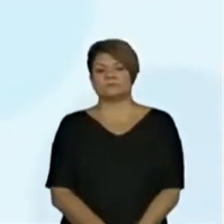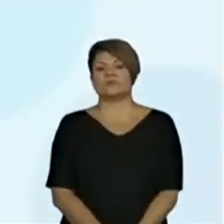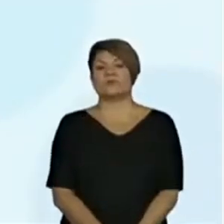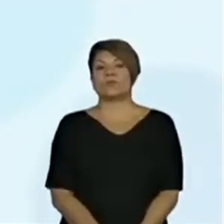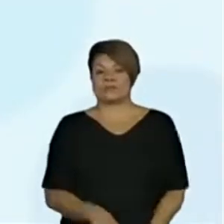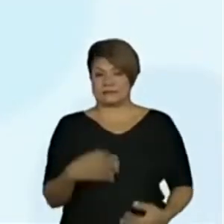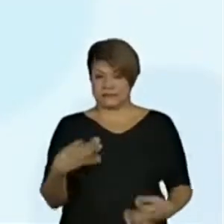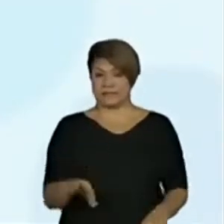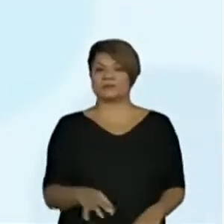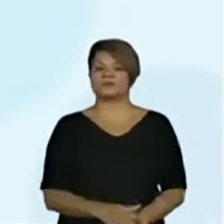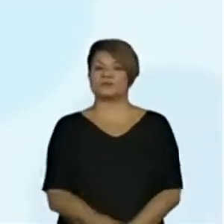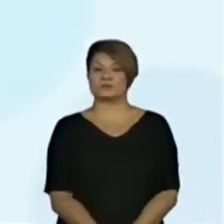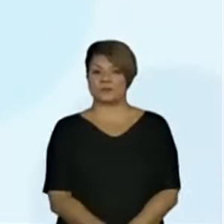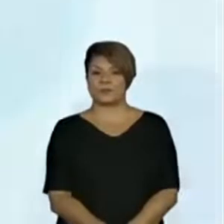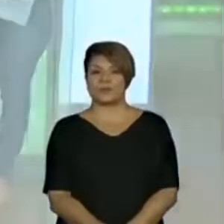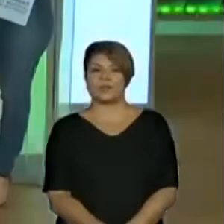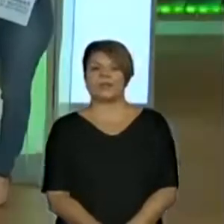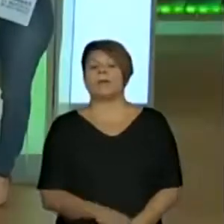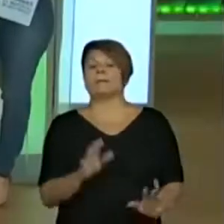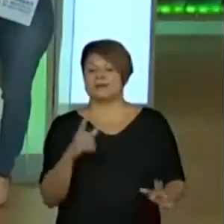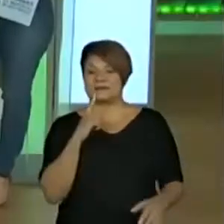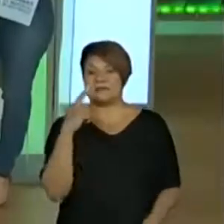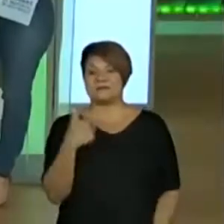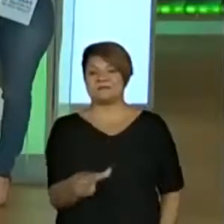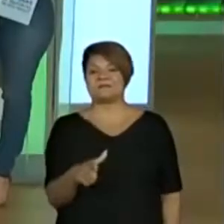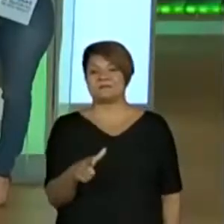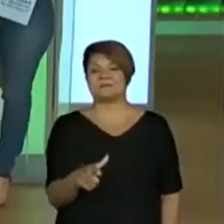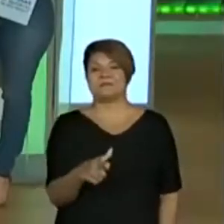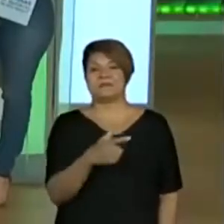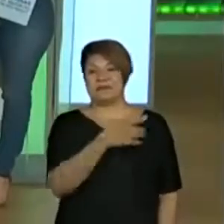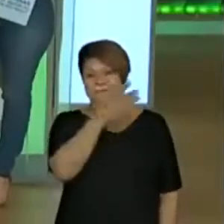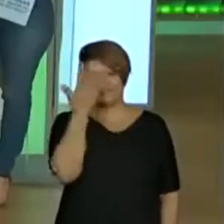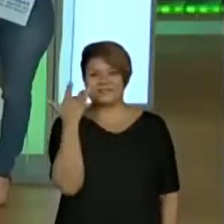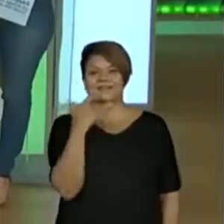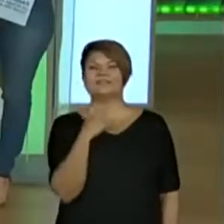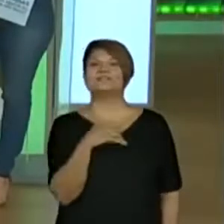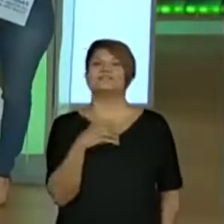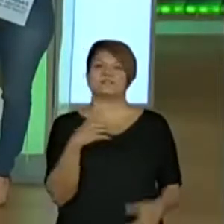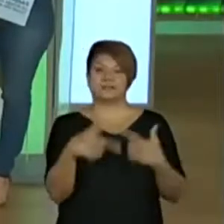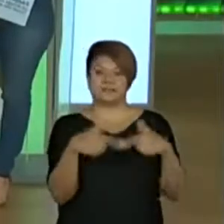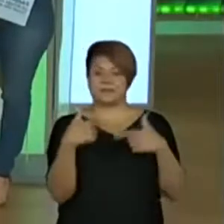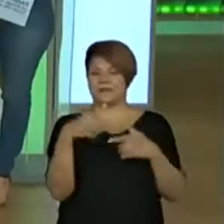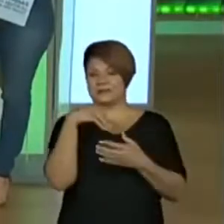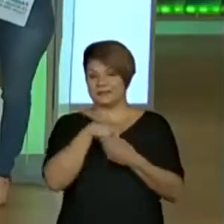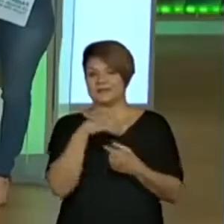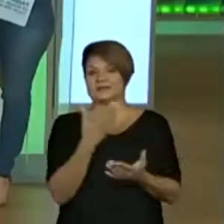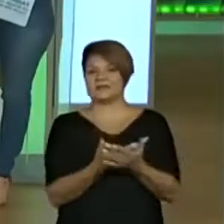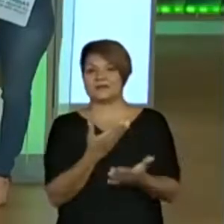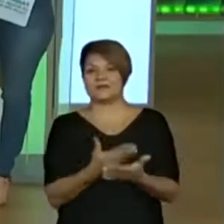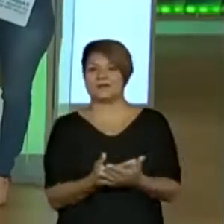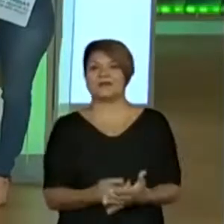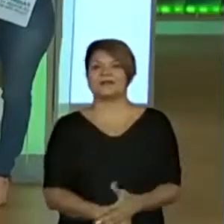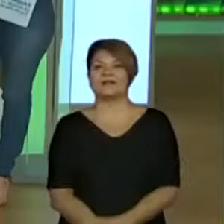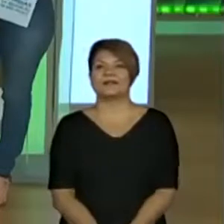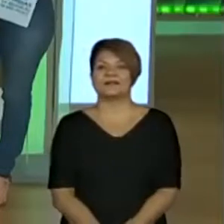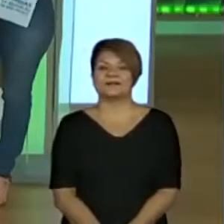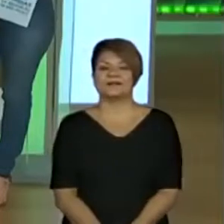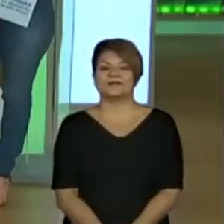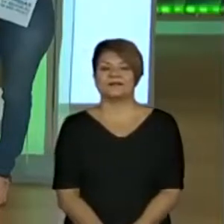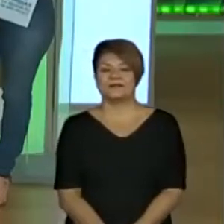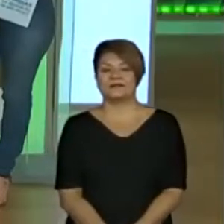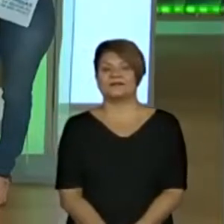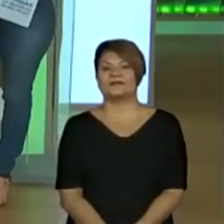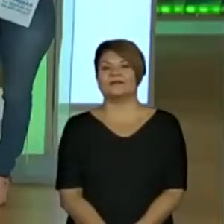Muito bem. Mas tem mais gente que trabalha na escola, certo? Vamos dar uma olhada? Em quem mais trabalha na escola?